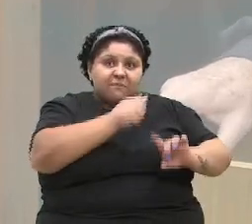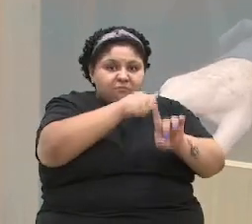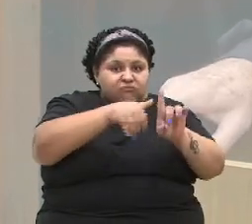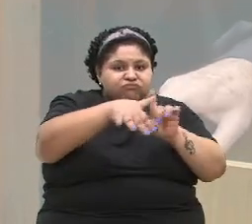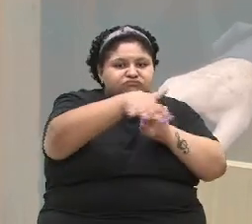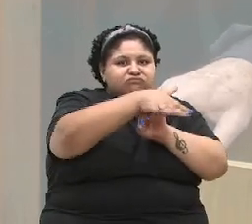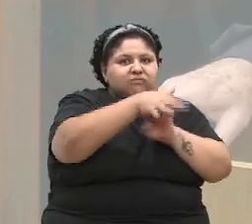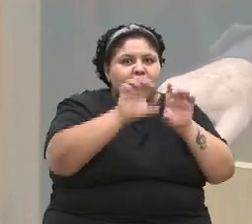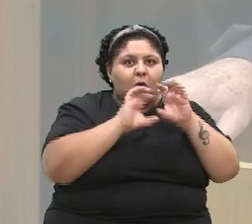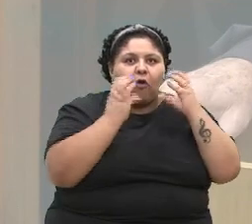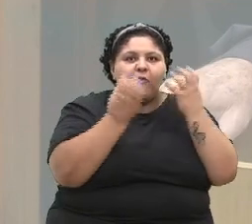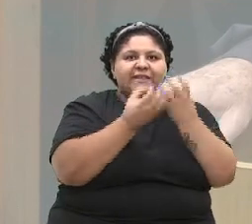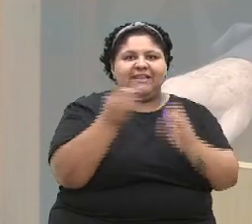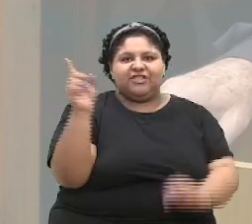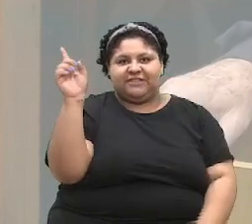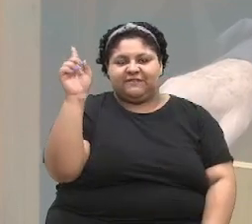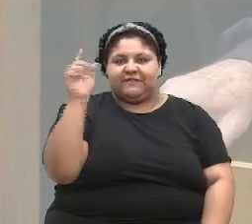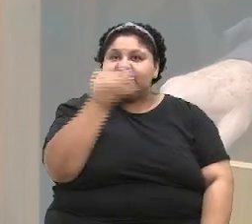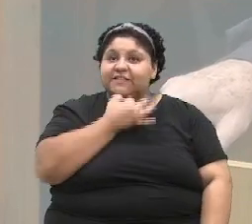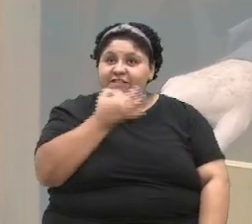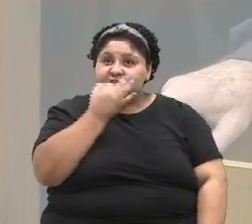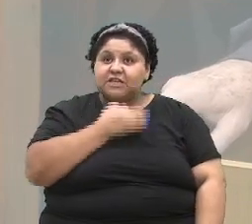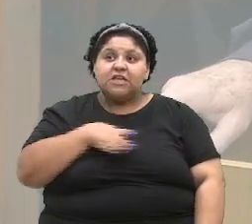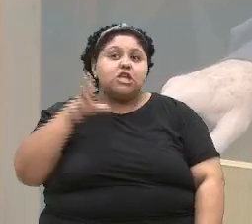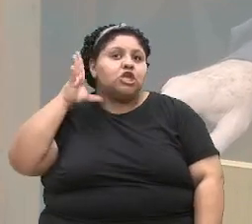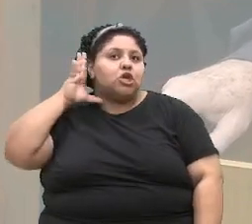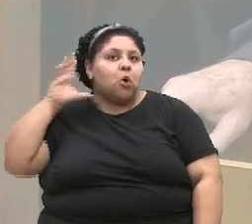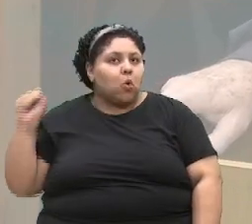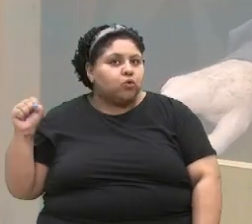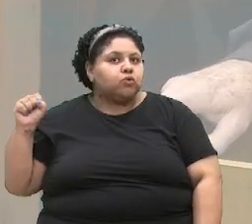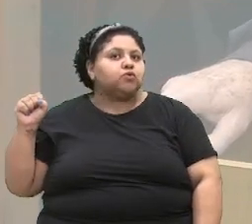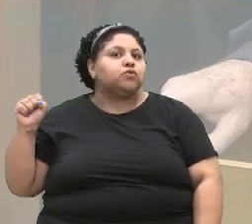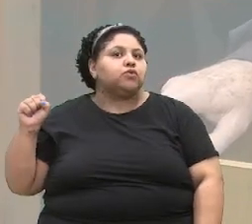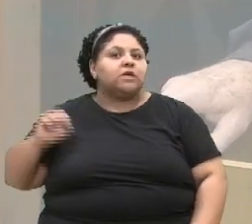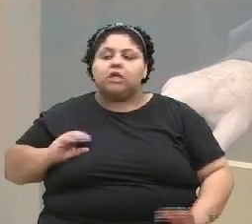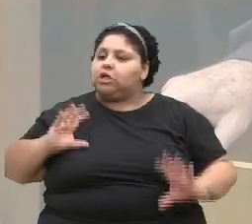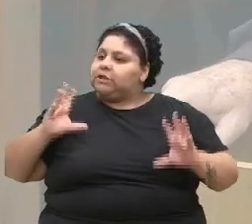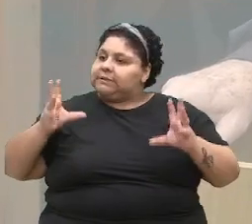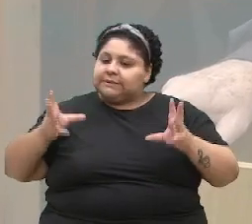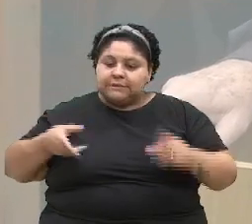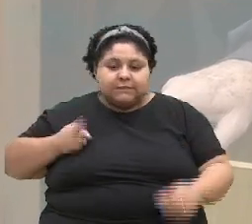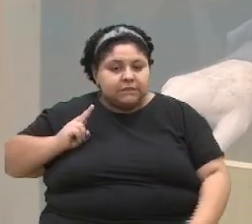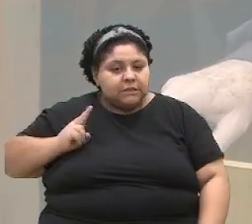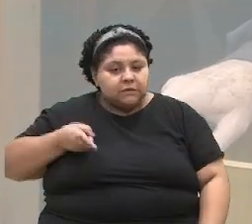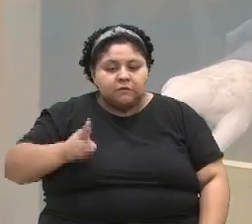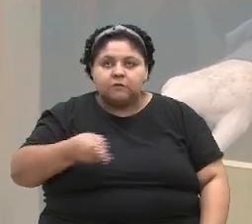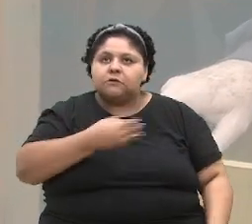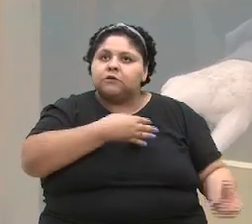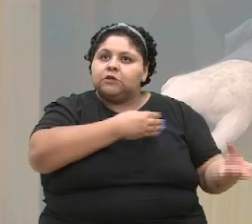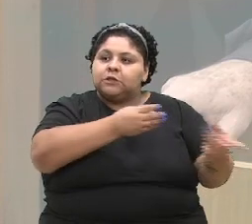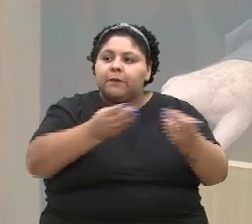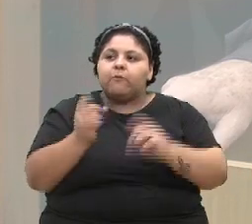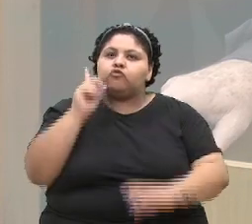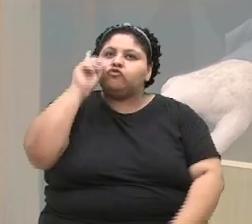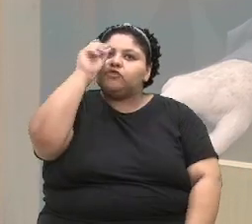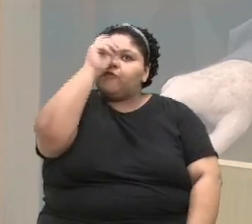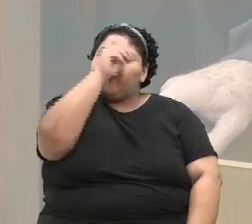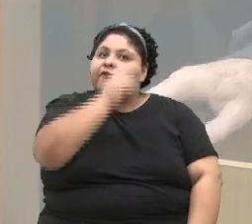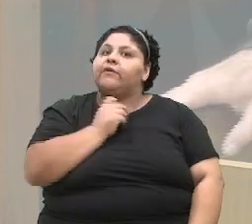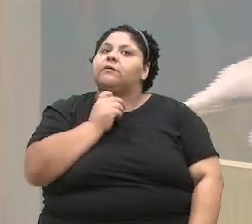e com a comunidade caxiense. E ouço a toda hora que é muito difícil